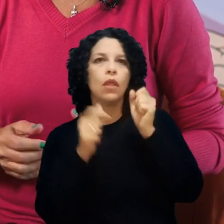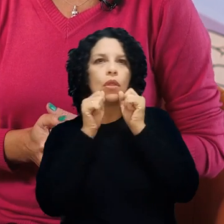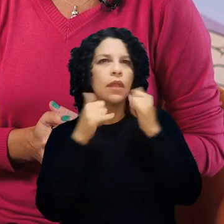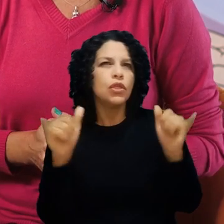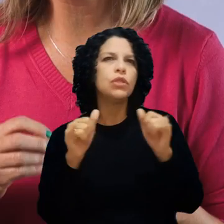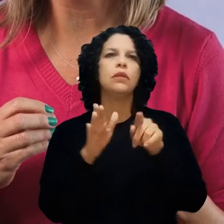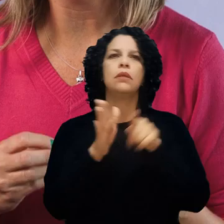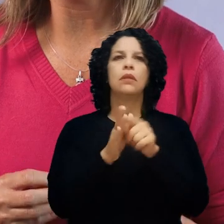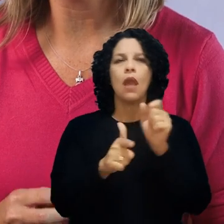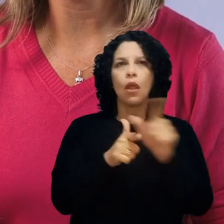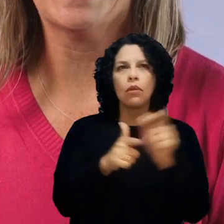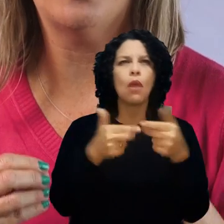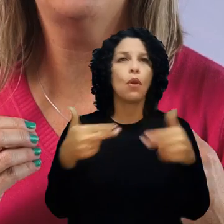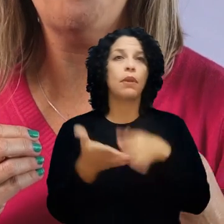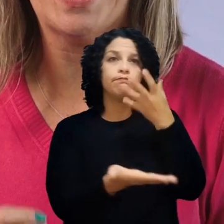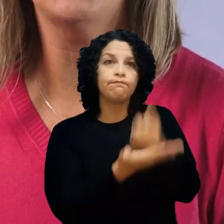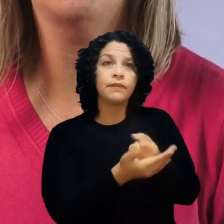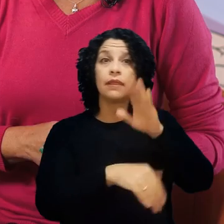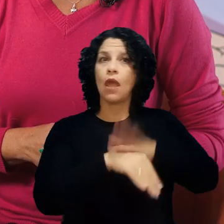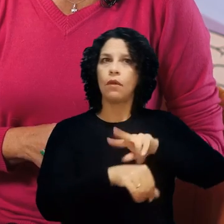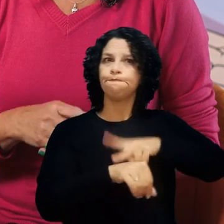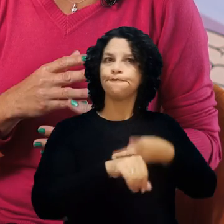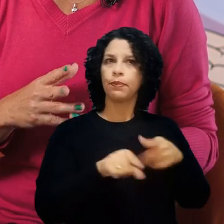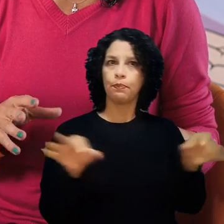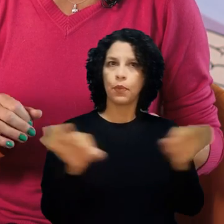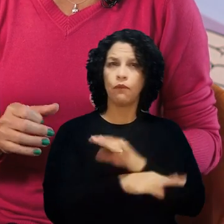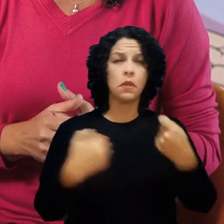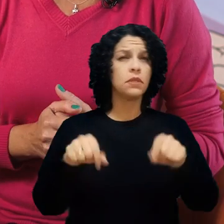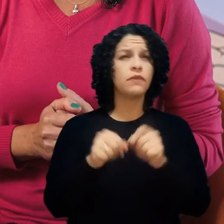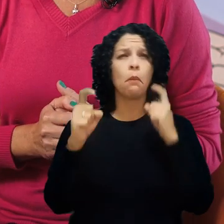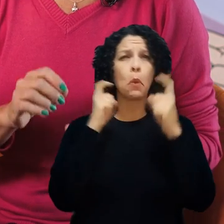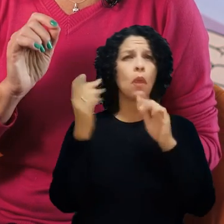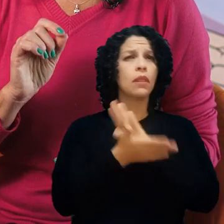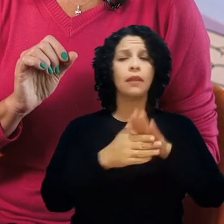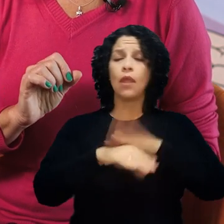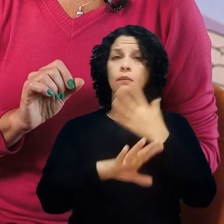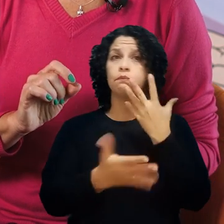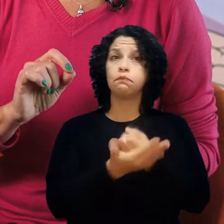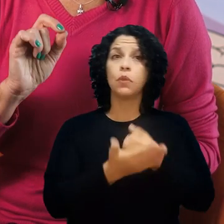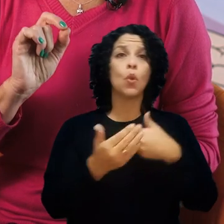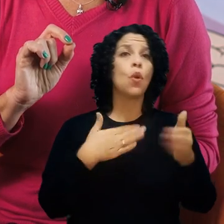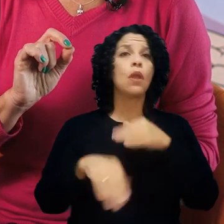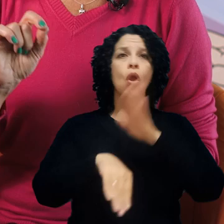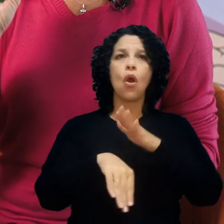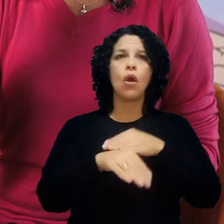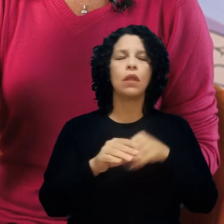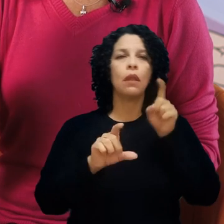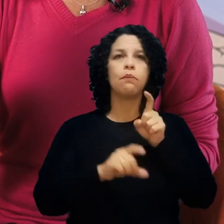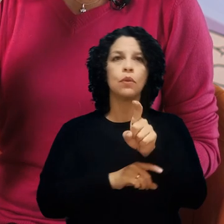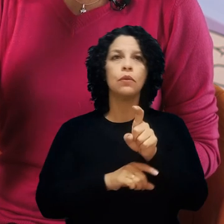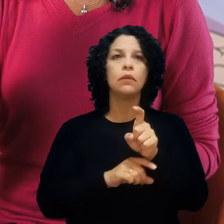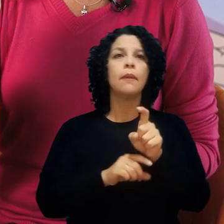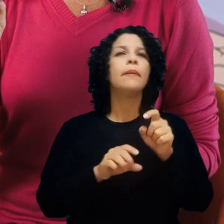entre outros. O salvamento é automático, então você não precisa se preocupar. E a qualquer momento, você pode clicar no